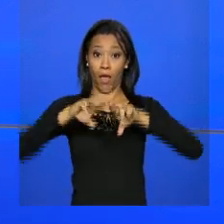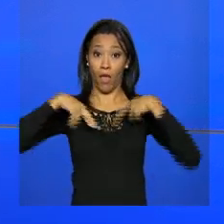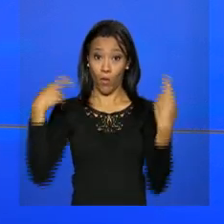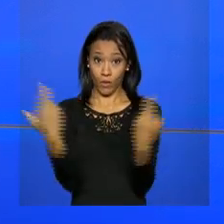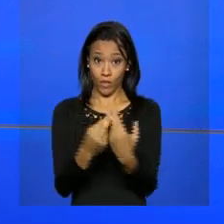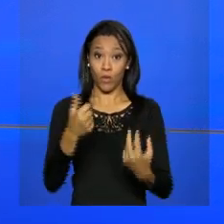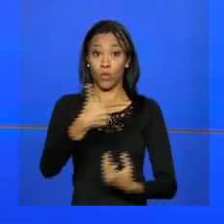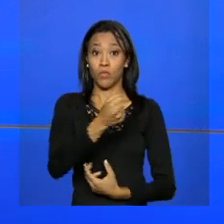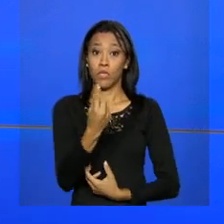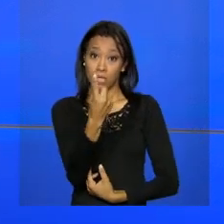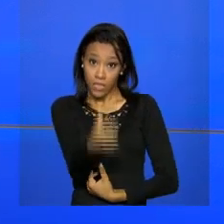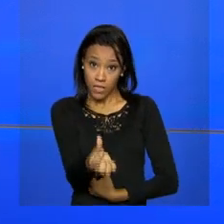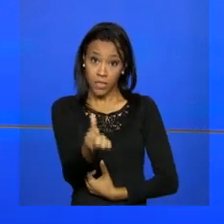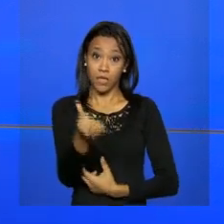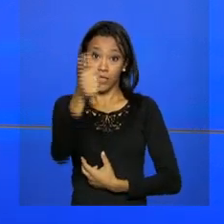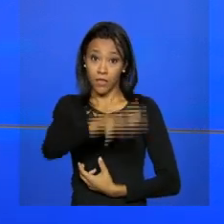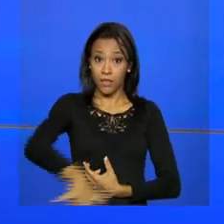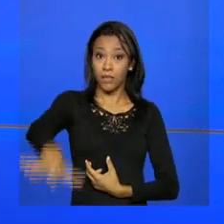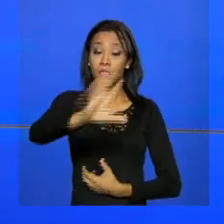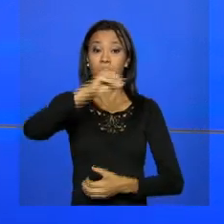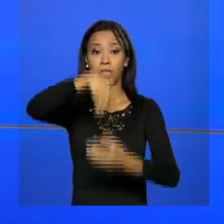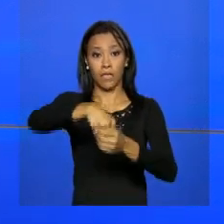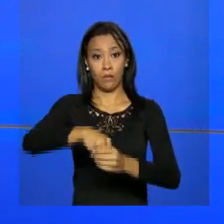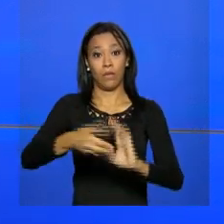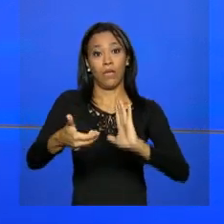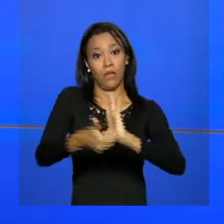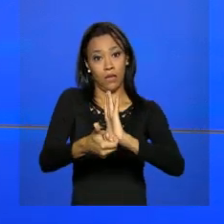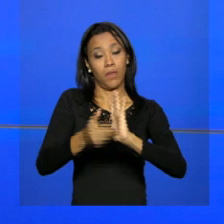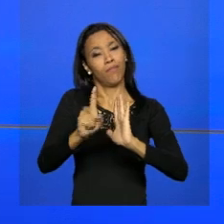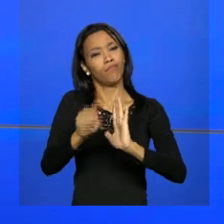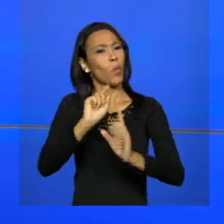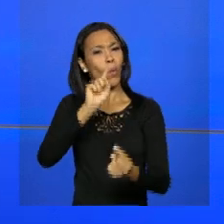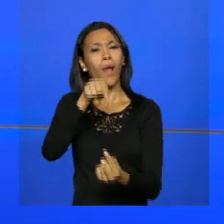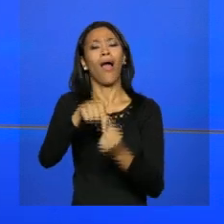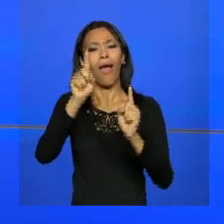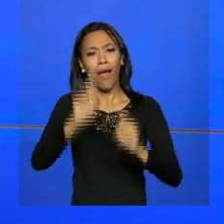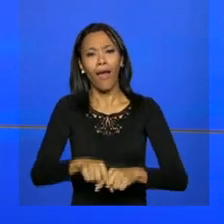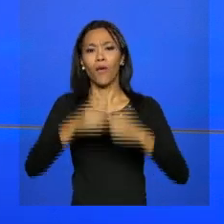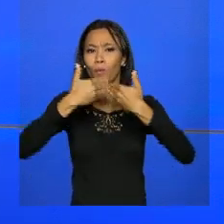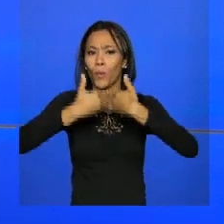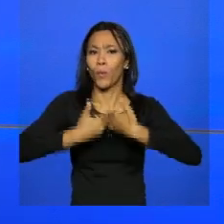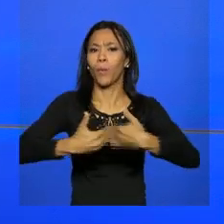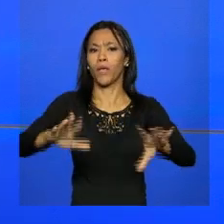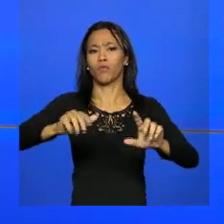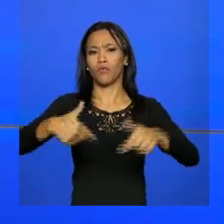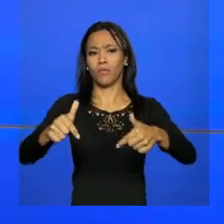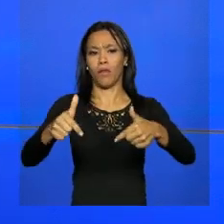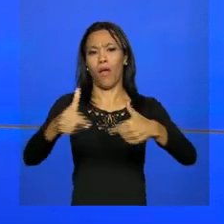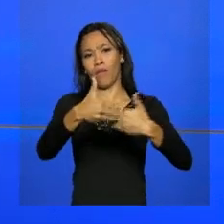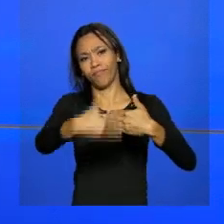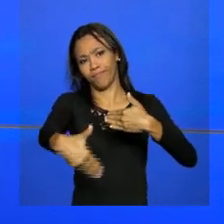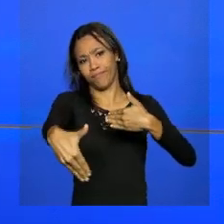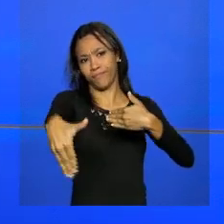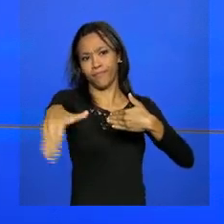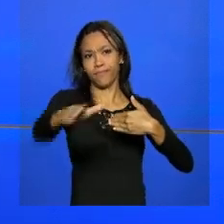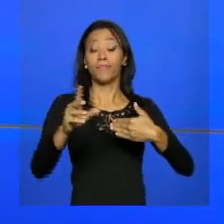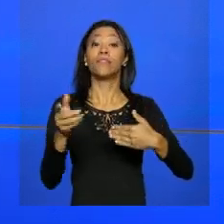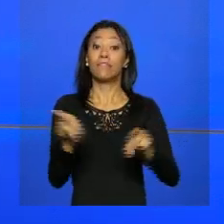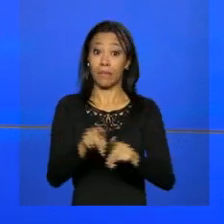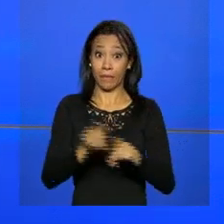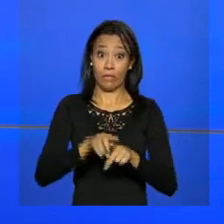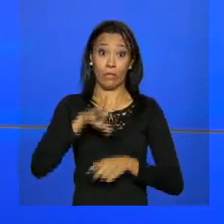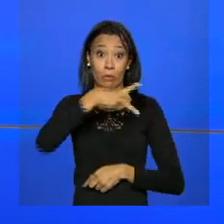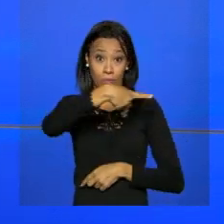2016 no plenário da Câmara dos Deputados. A solenidade marca o início do ano legislativo do Congresso, com a presença dos